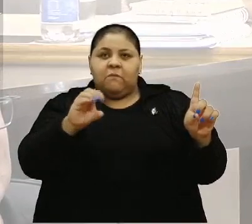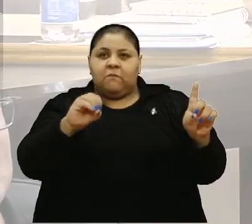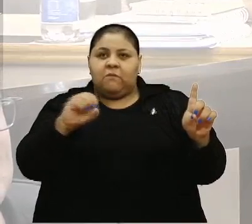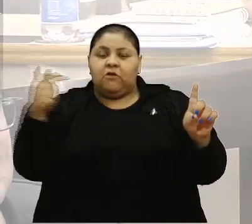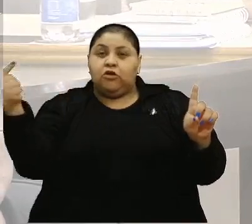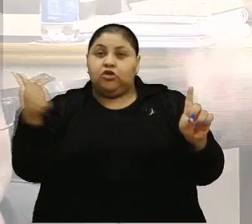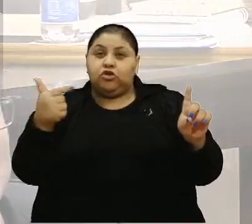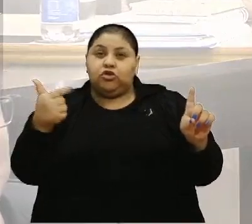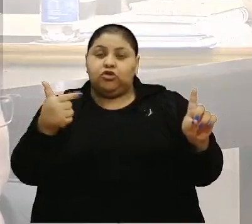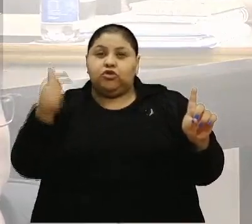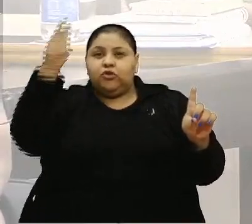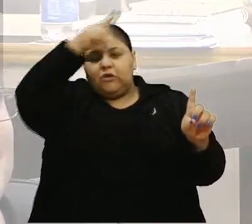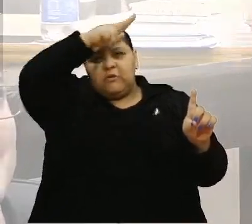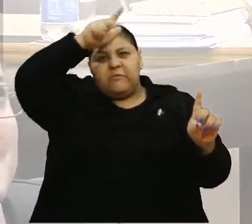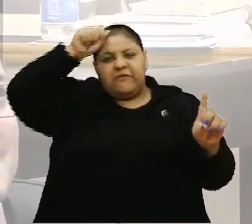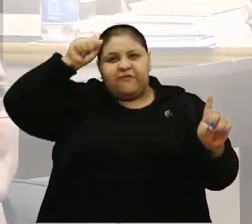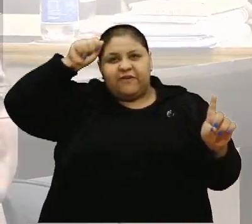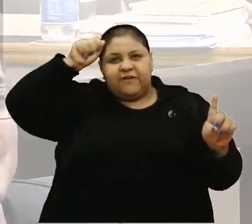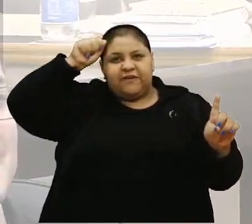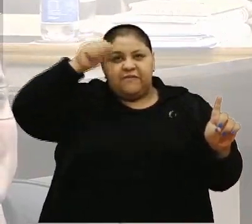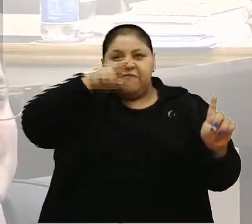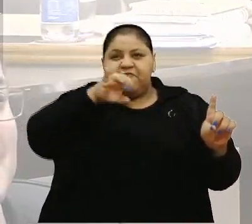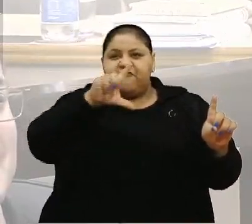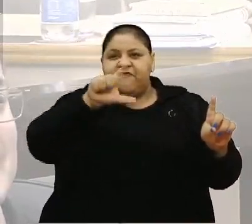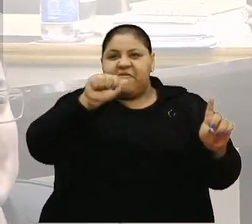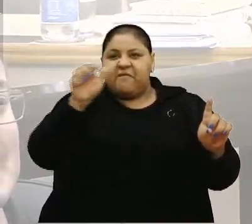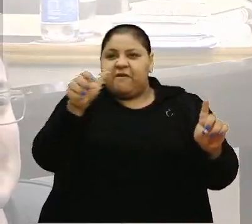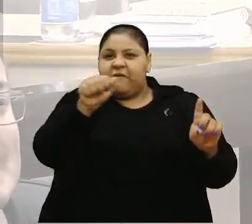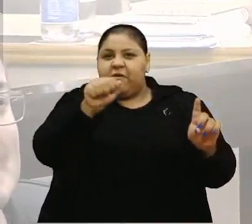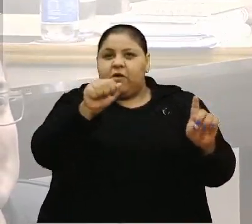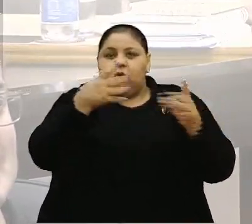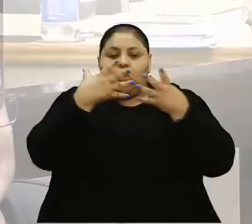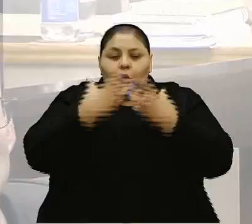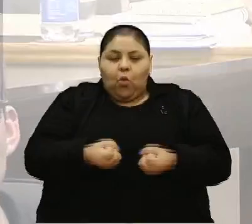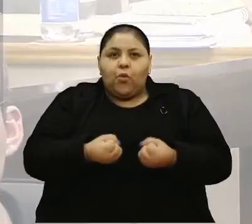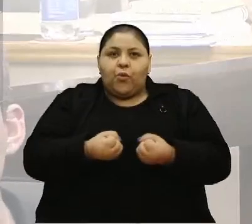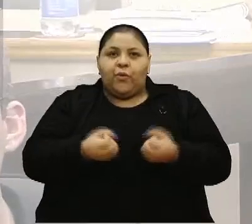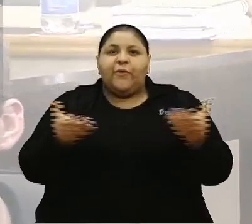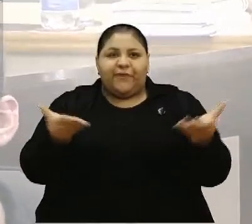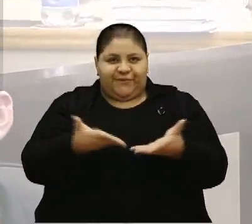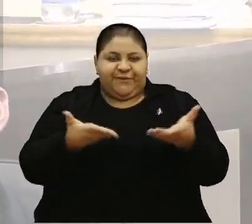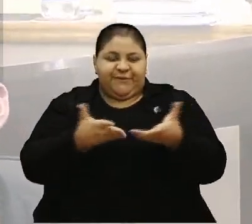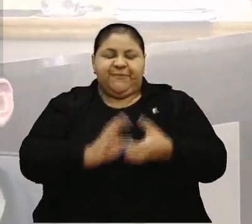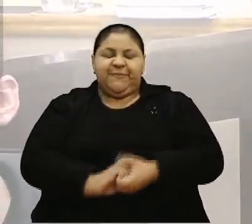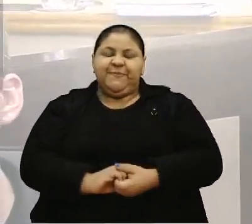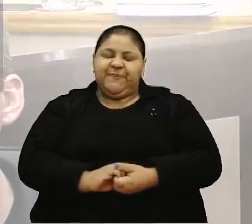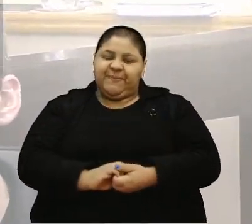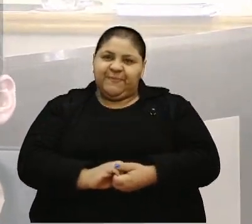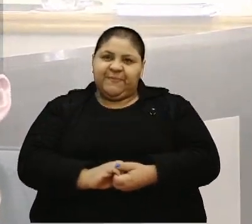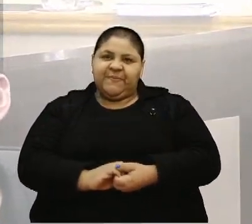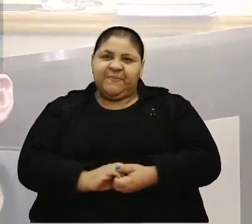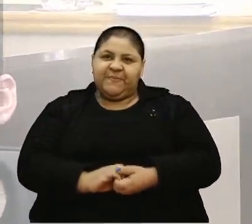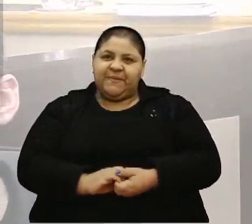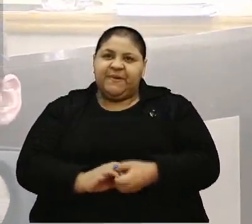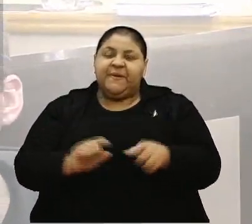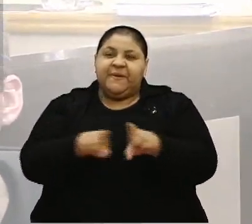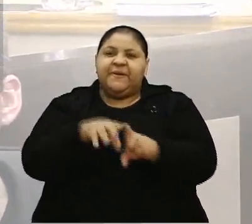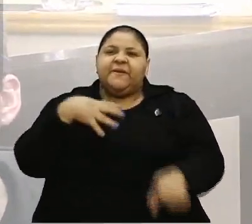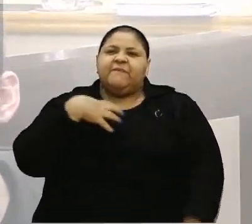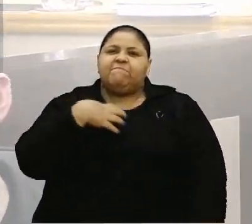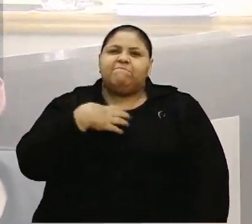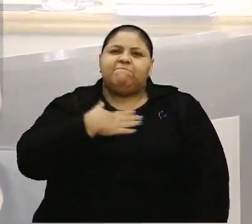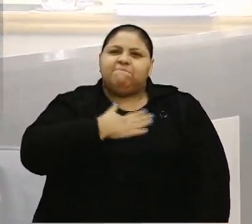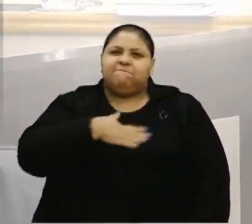Vila Seca, que está aqui nos prestigiando. Então, gostaria de desejar aí um